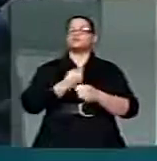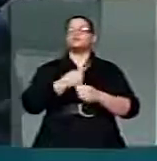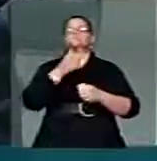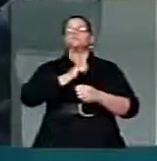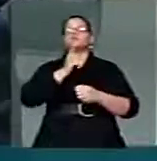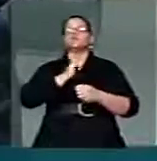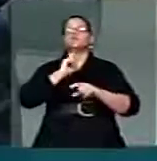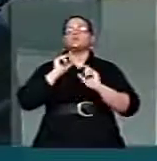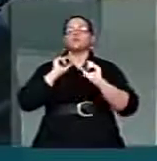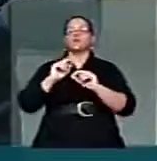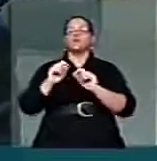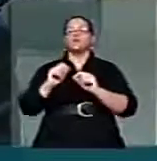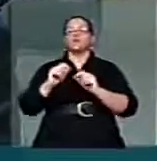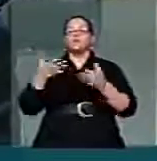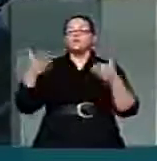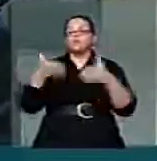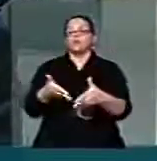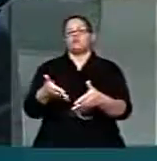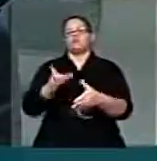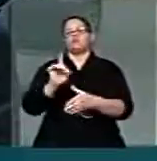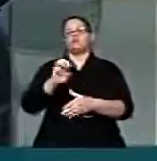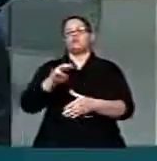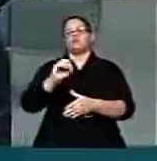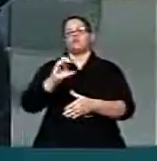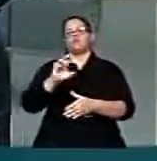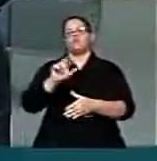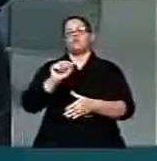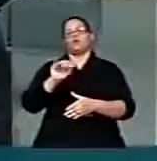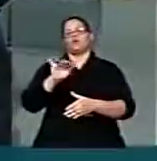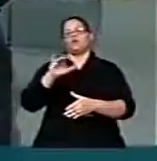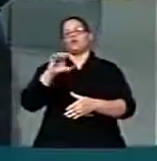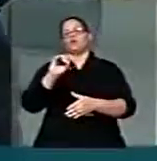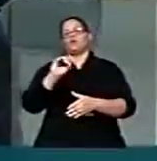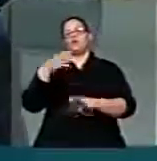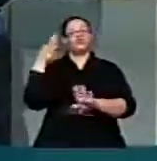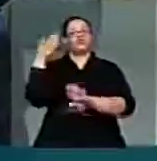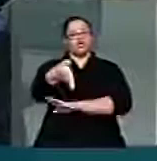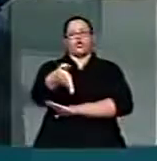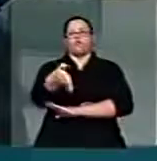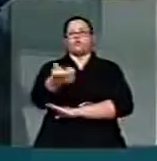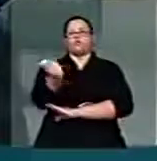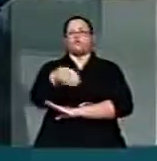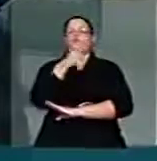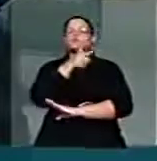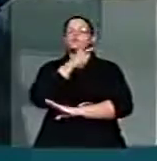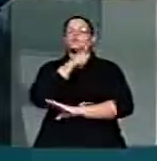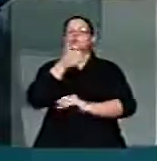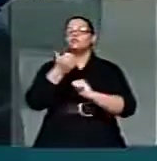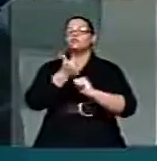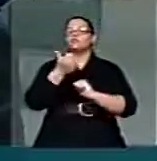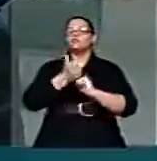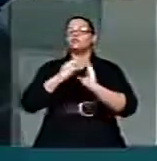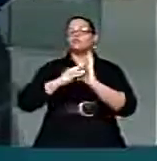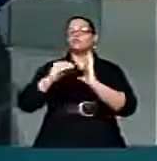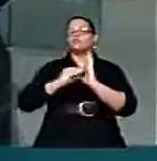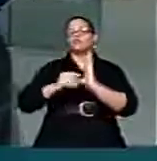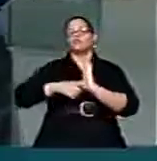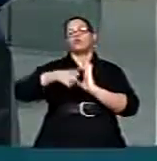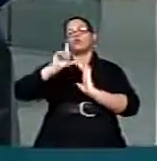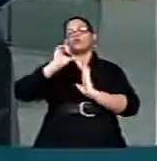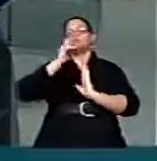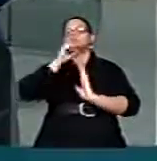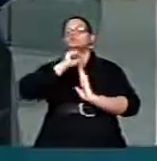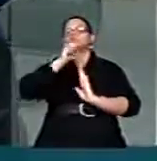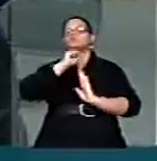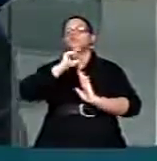participação e democracia direta, substituindo um modelo representativo simples, onde nós, como